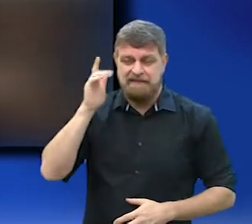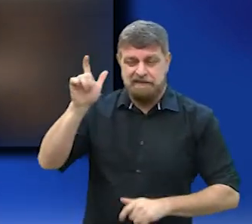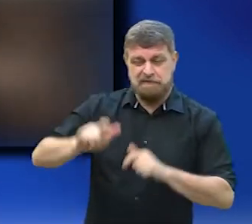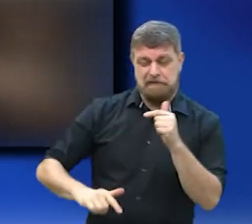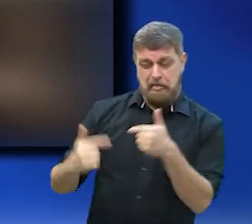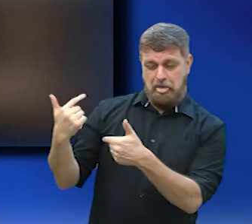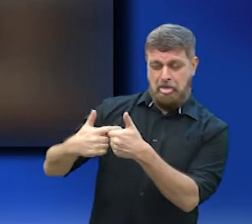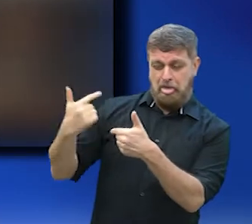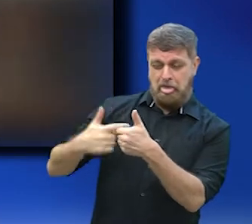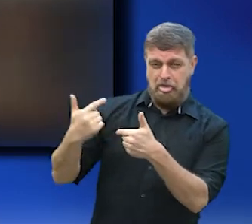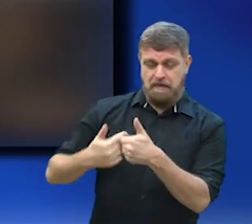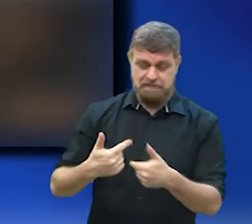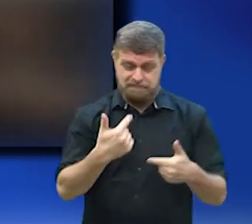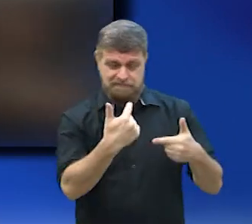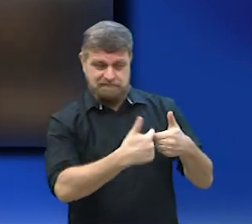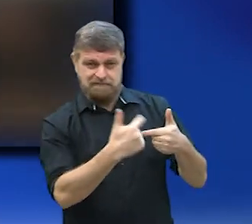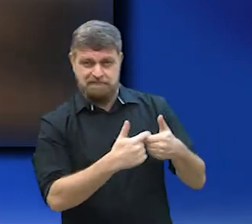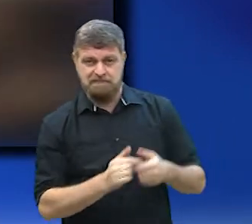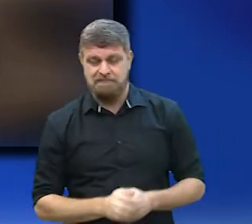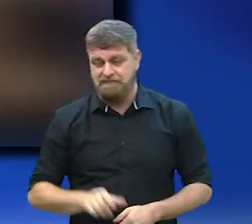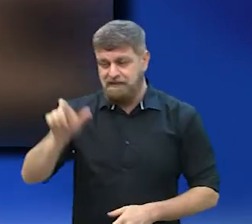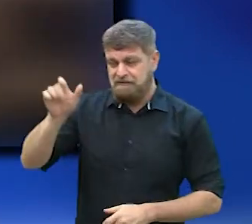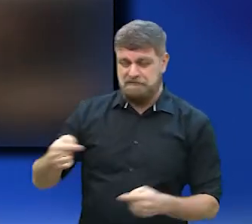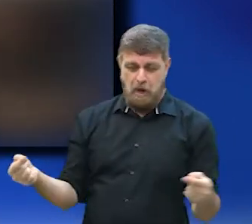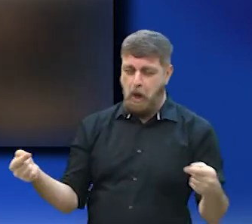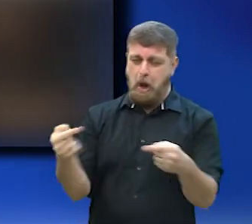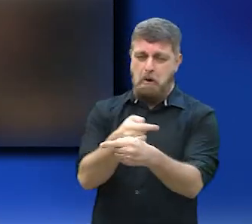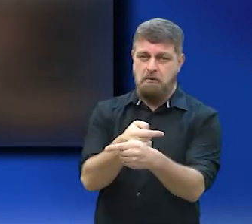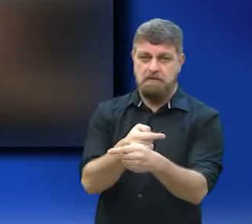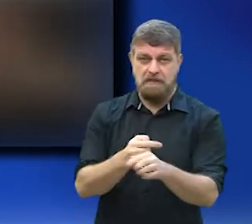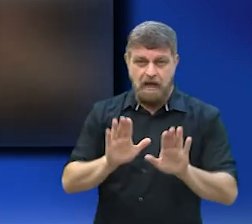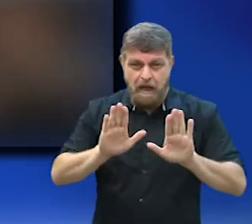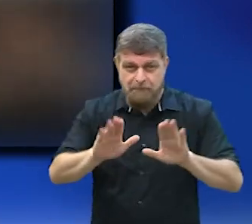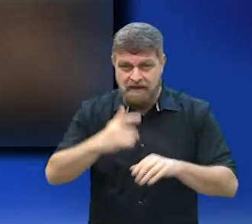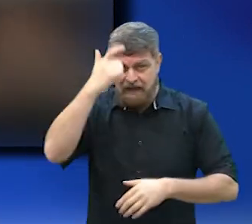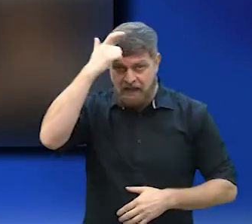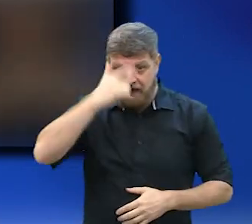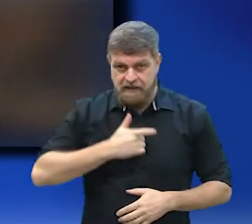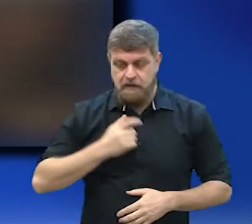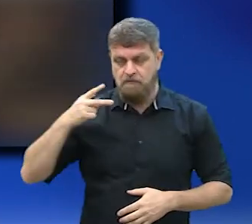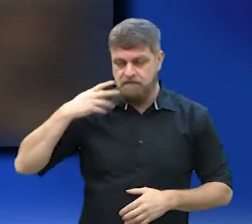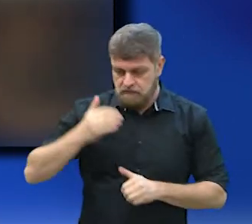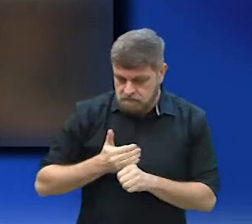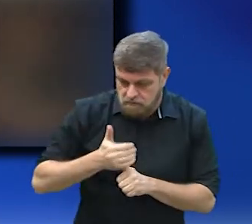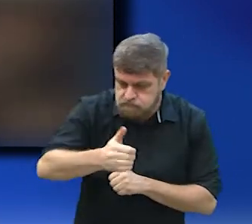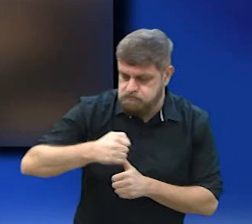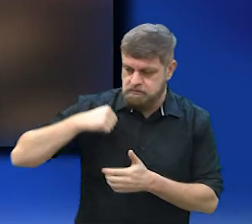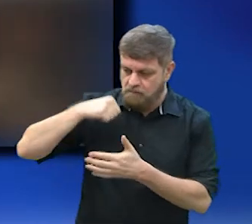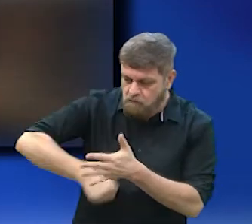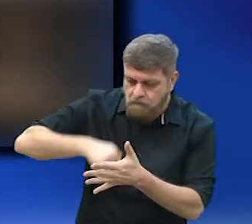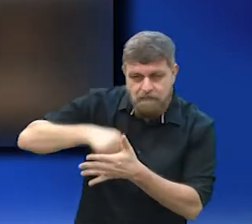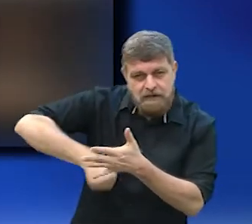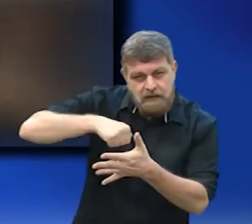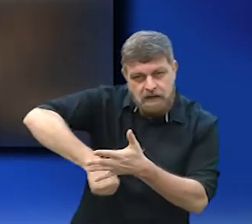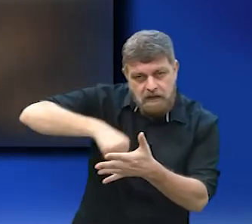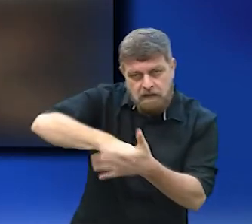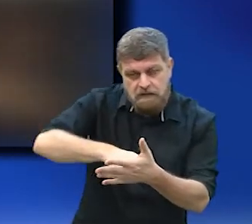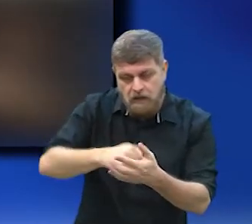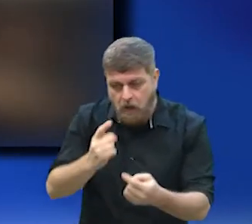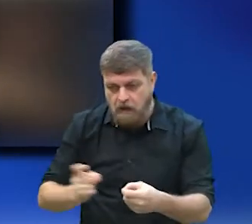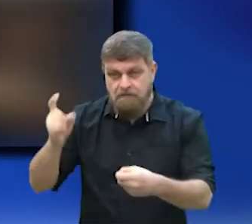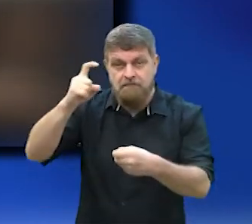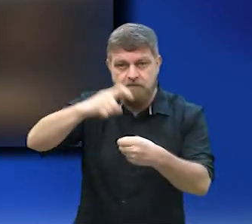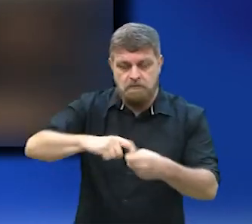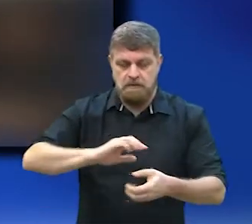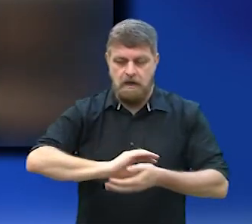sei que muita gente torce o nariz, alguns torcem contra, mas ainda enquanto eu tiver mandato eu vou brigar